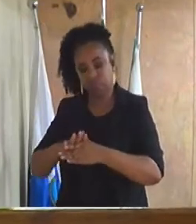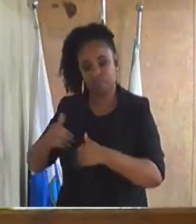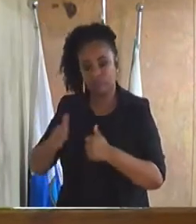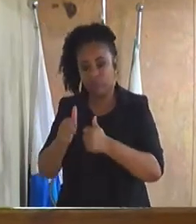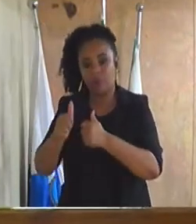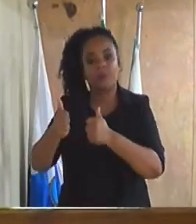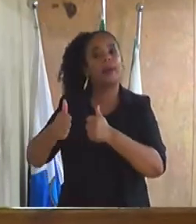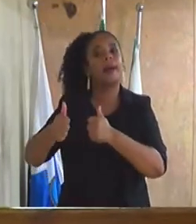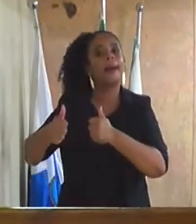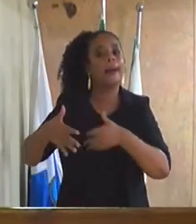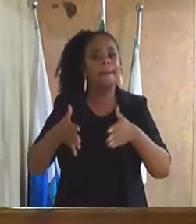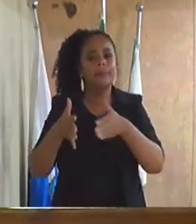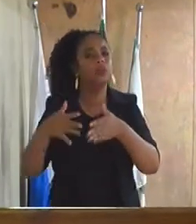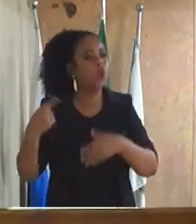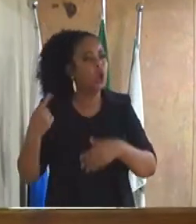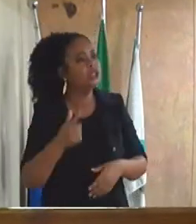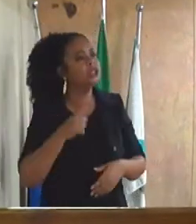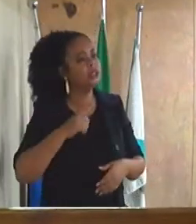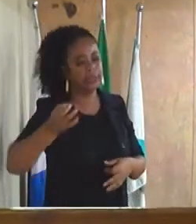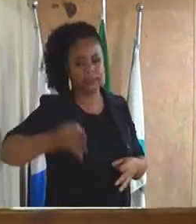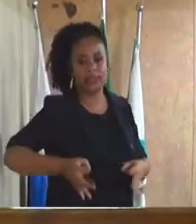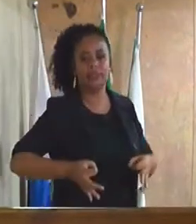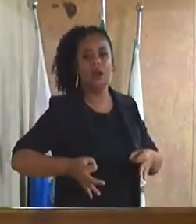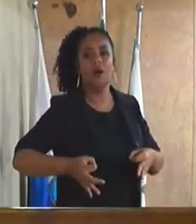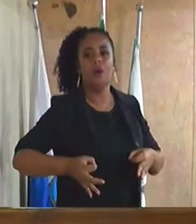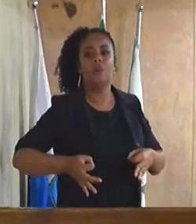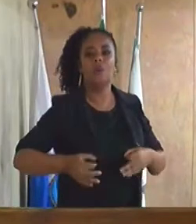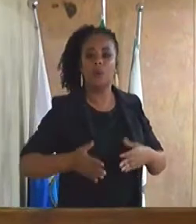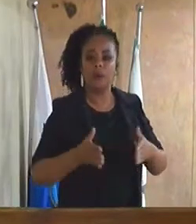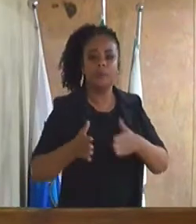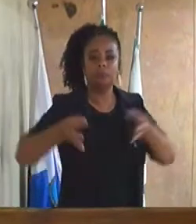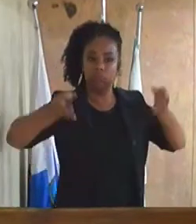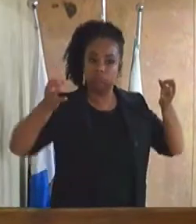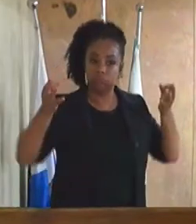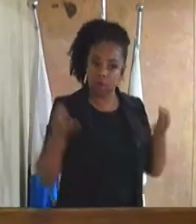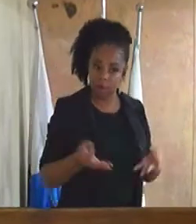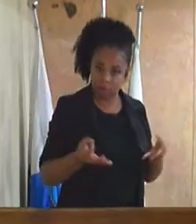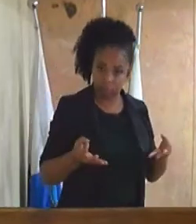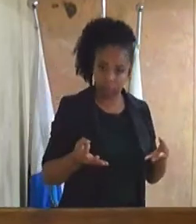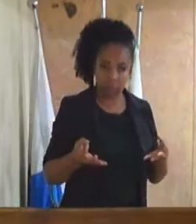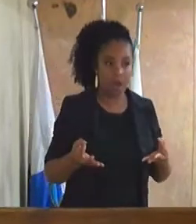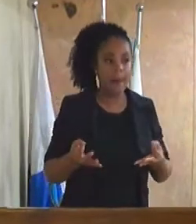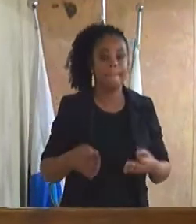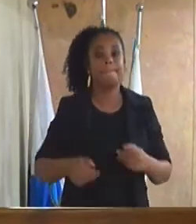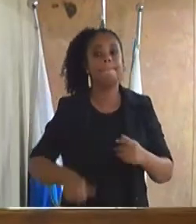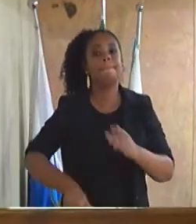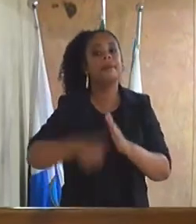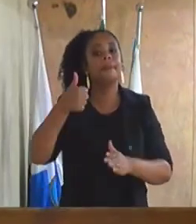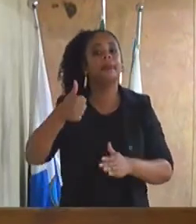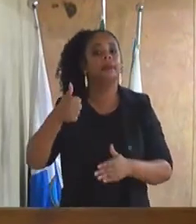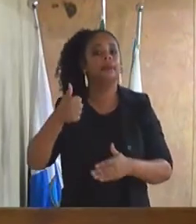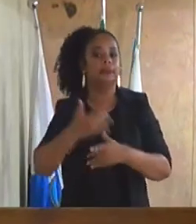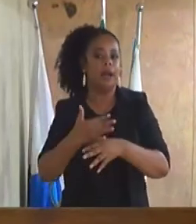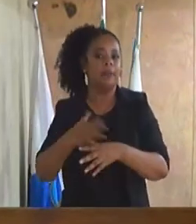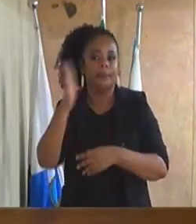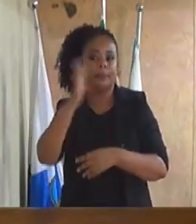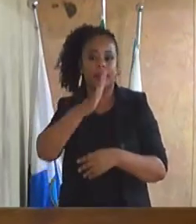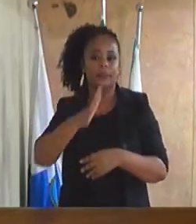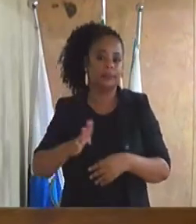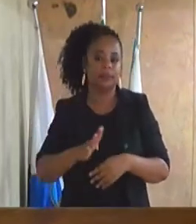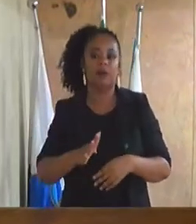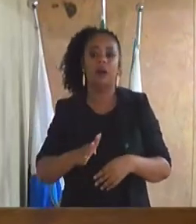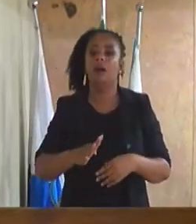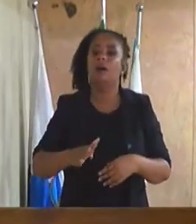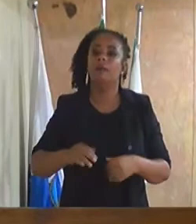certeza que nós estamos no caminho certo e vamos ser a primeira cidade do Brasil a sair desse vírus e vamos